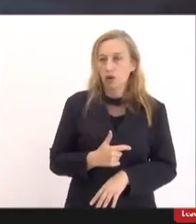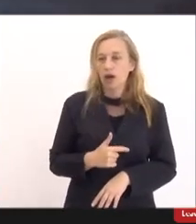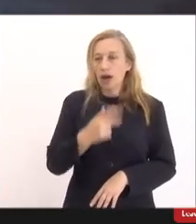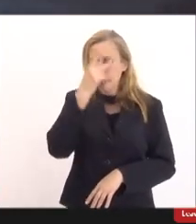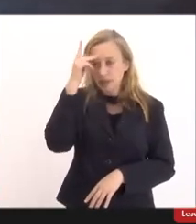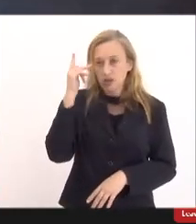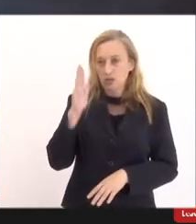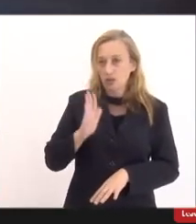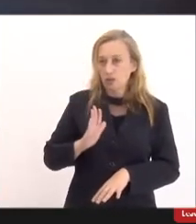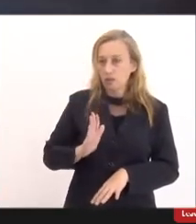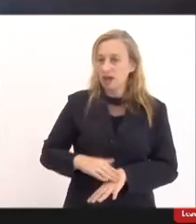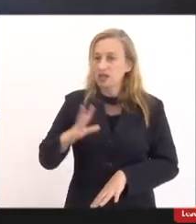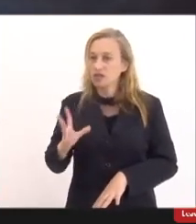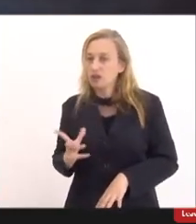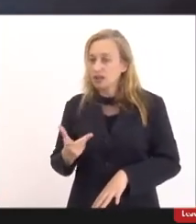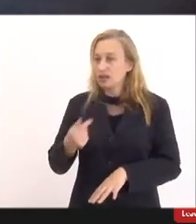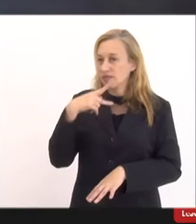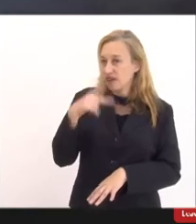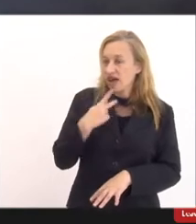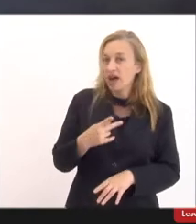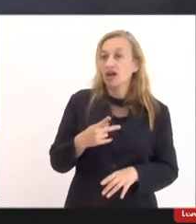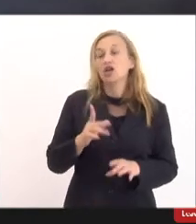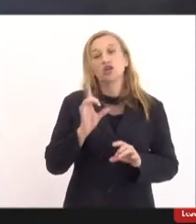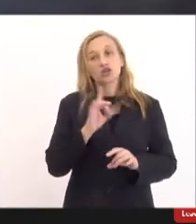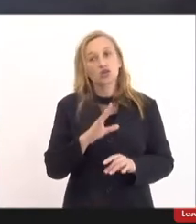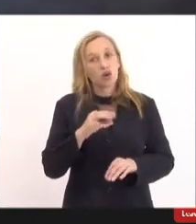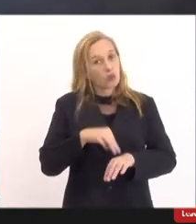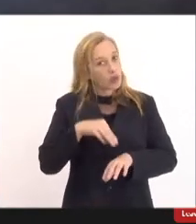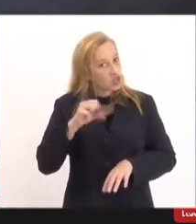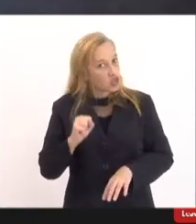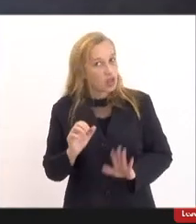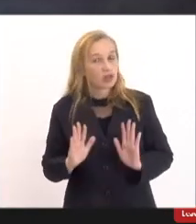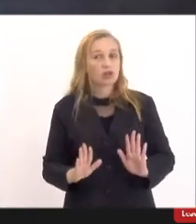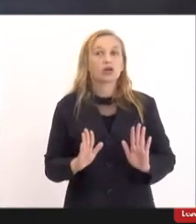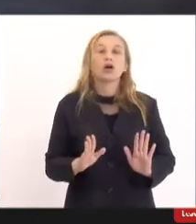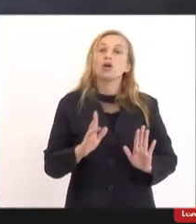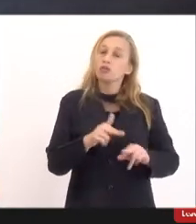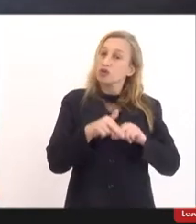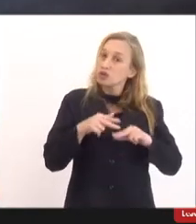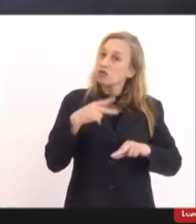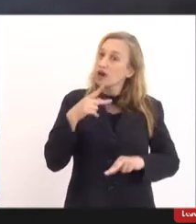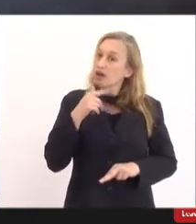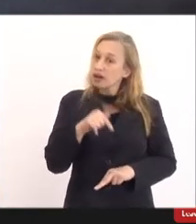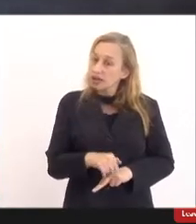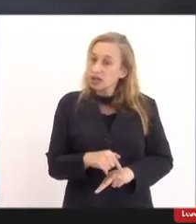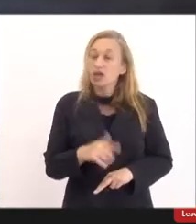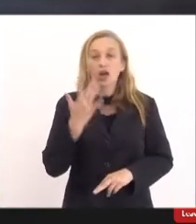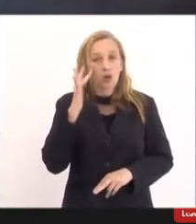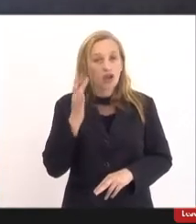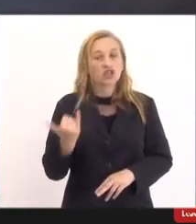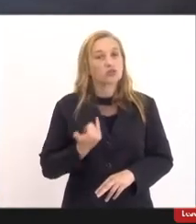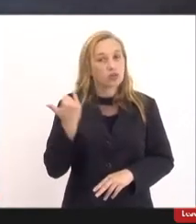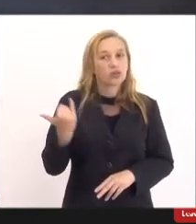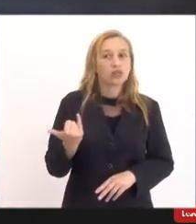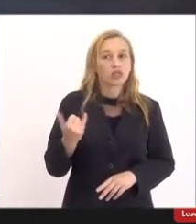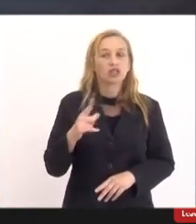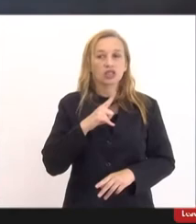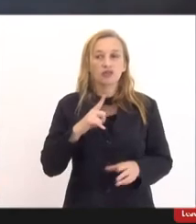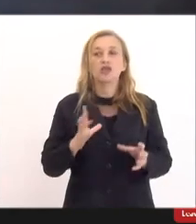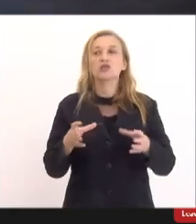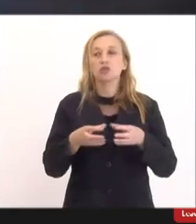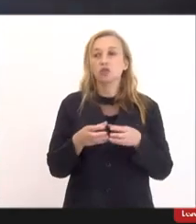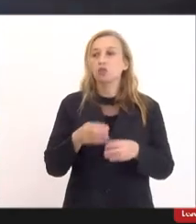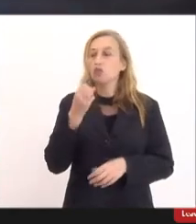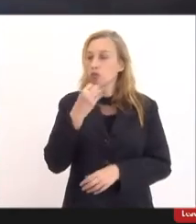pessoa mais adequada falar porque foi apenas um mestrado por isso eu recinto aqui acho muito importante que a tivesse até um outro